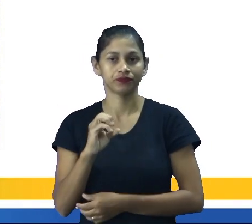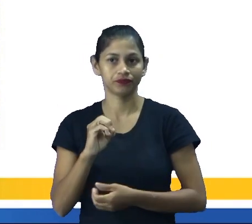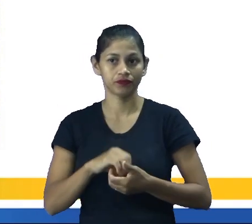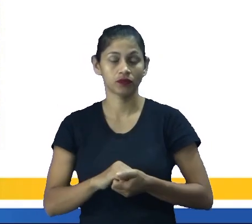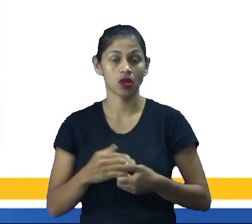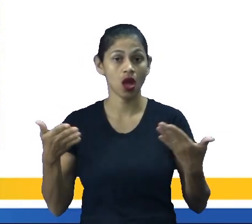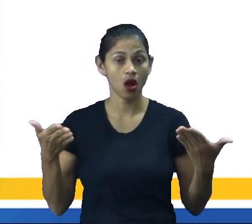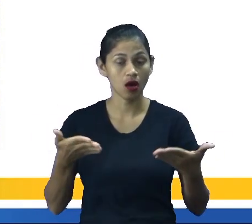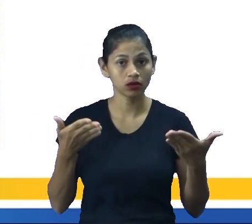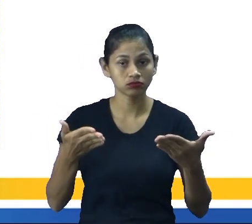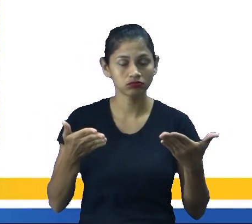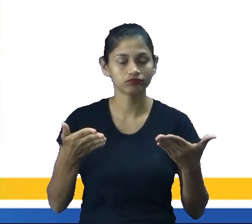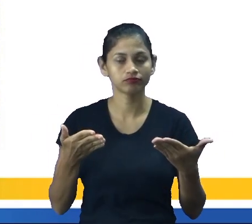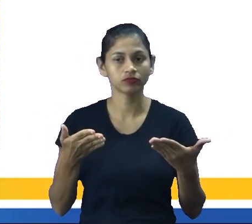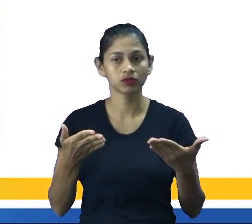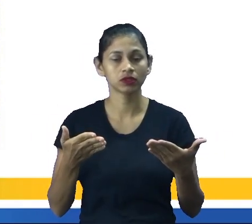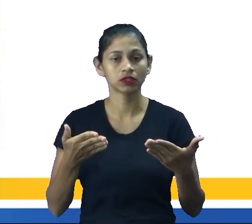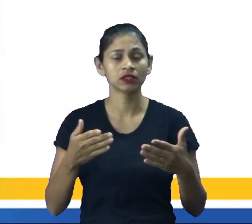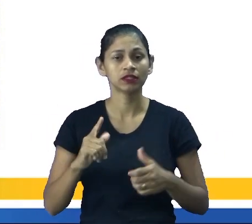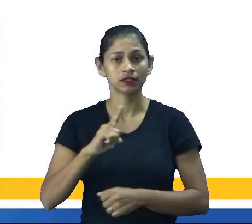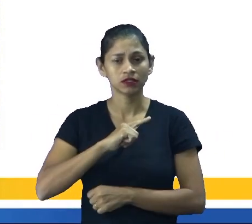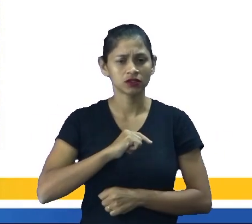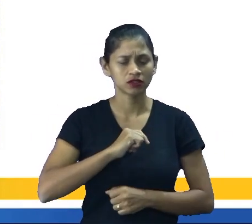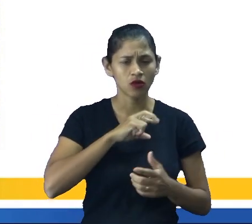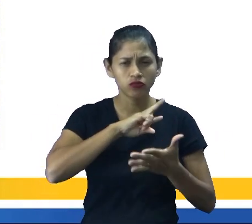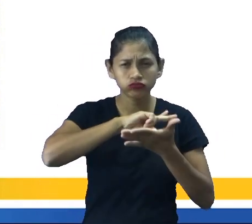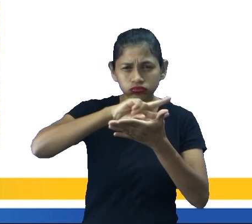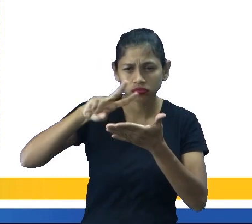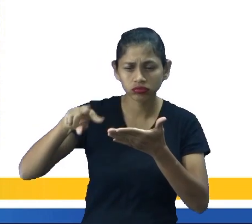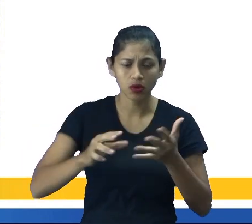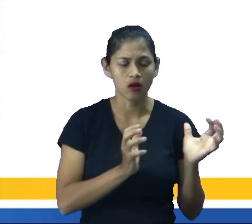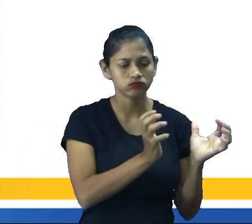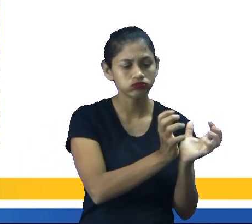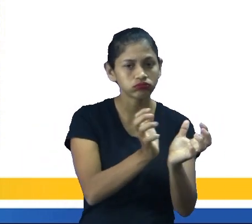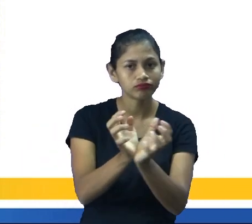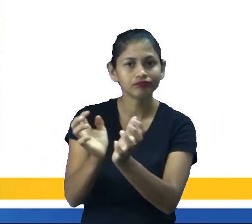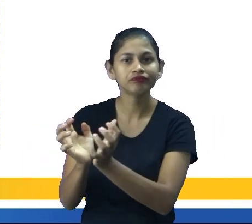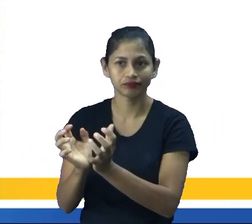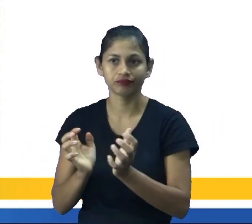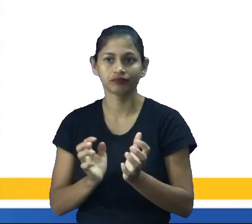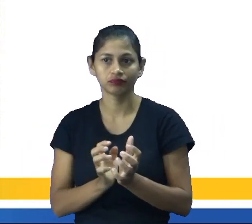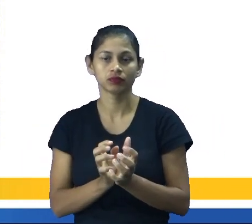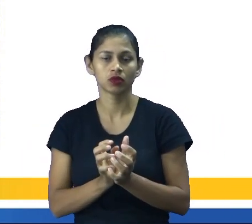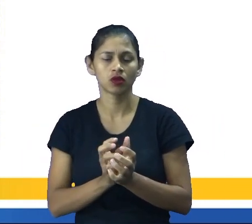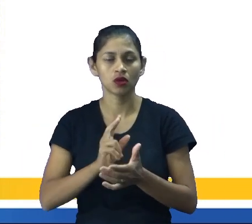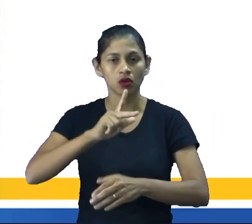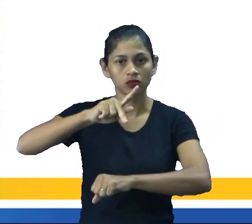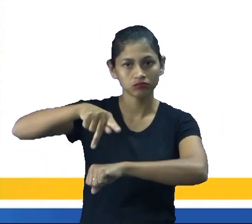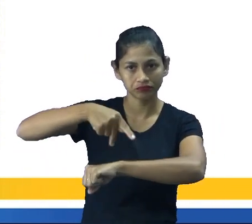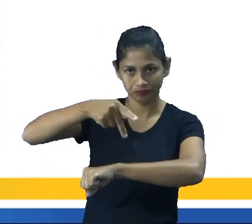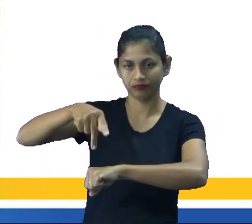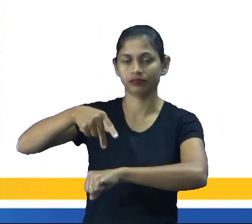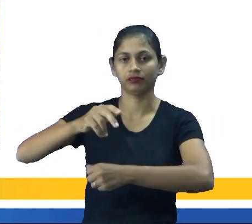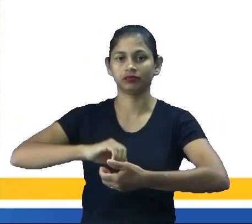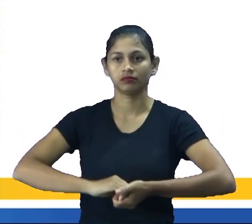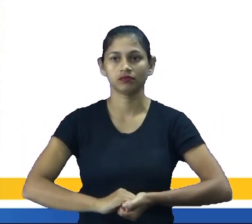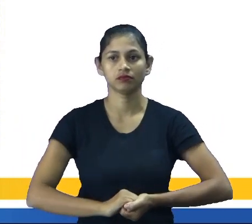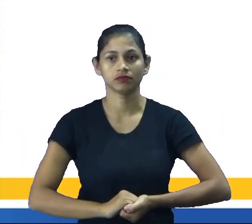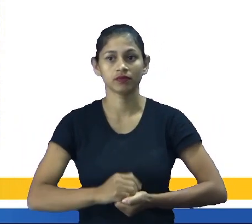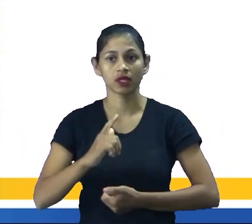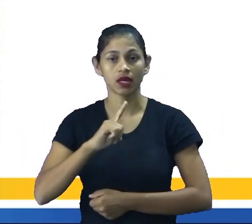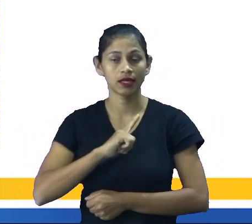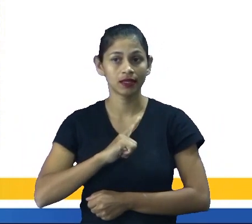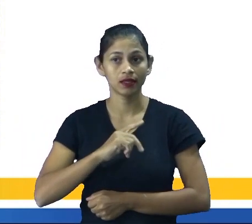blocos de rua que acontecem nos grandes centros do país, assim como os desfiles de escola de samba. Nós temos aí também duas